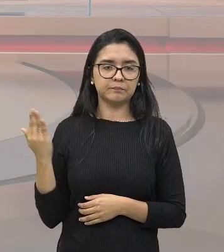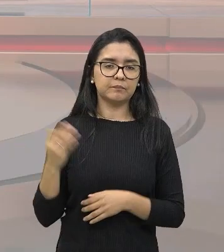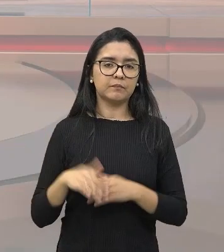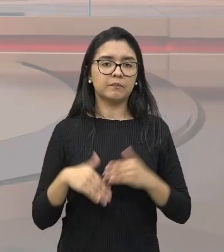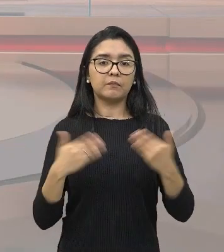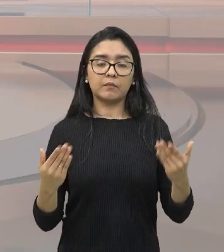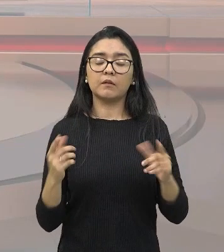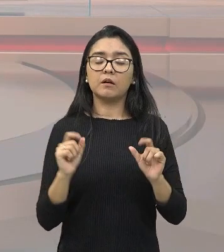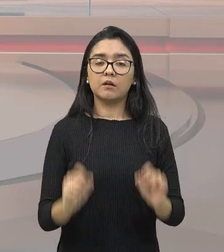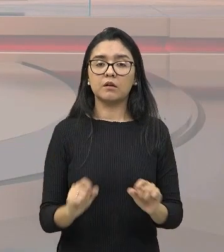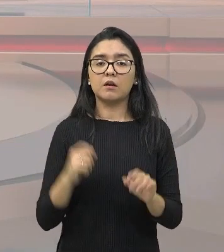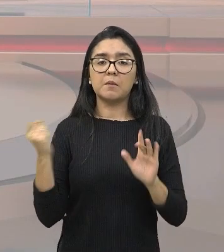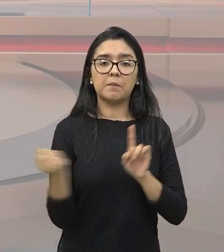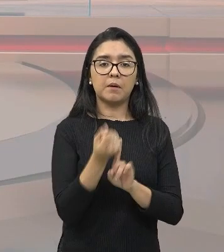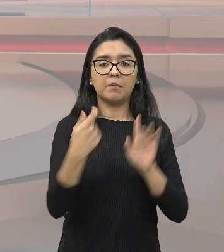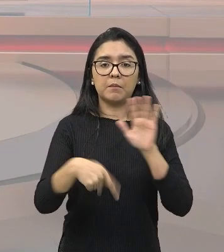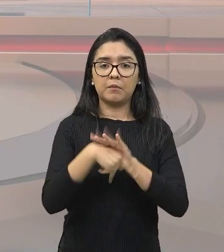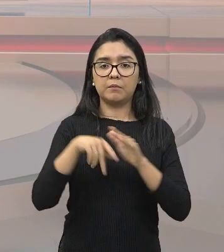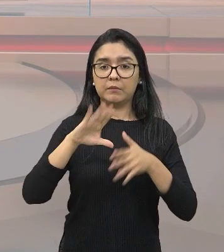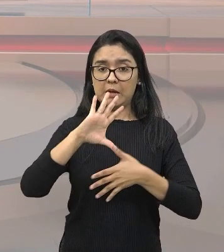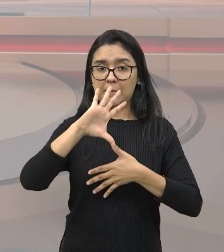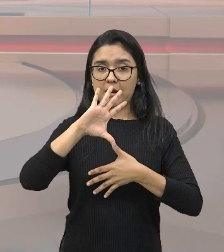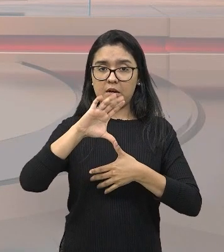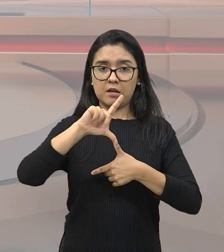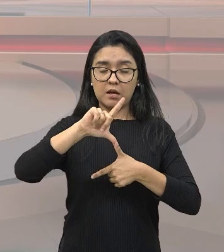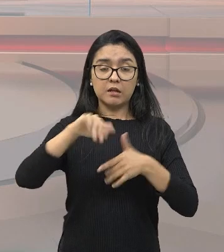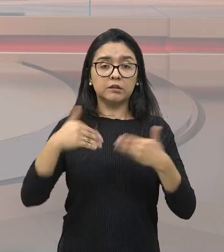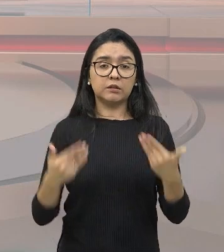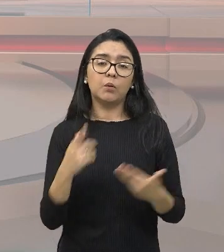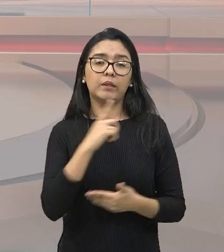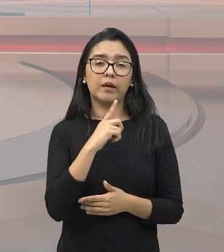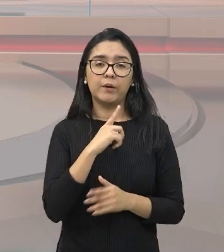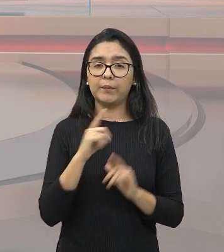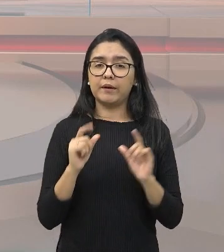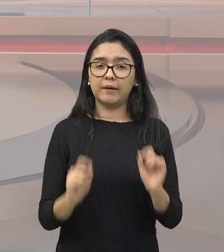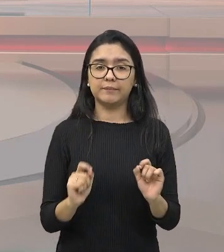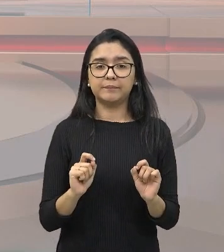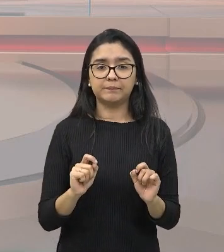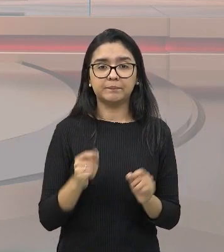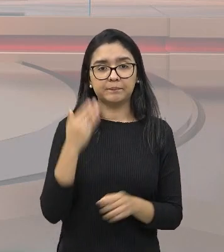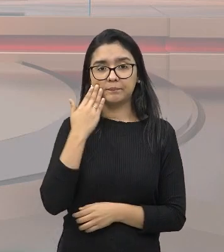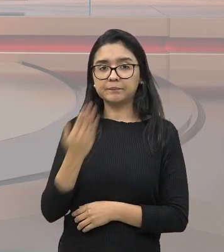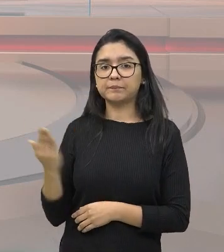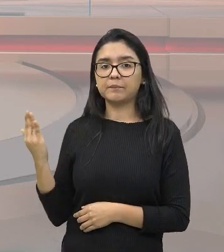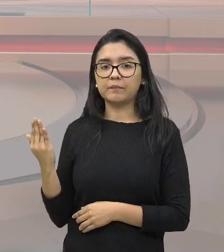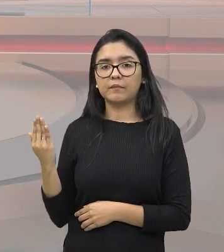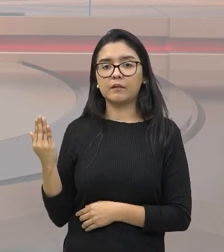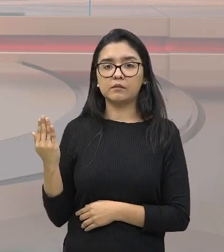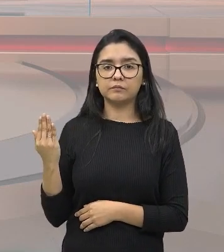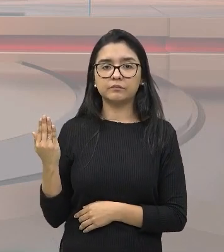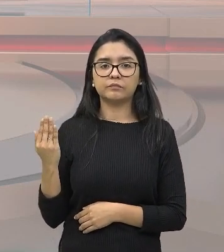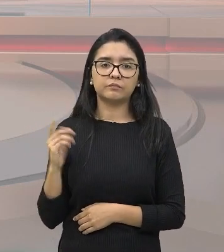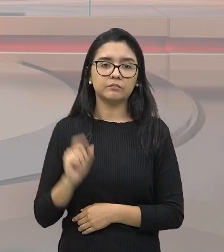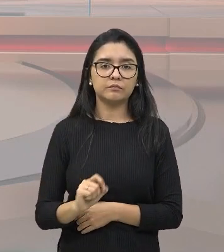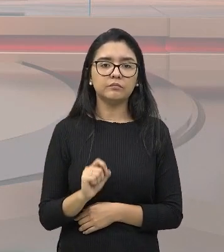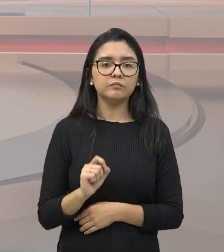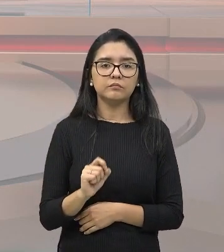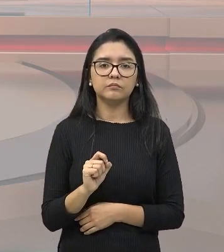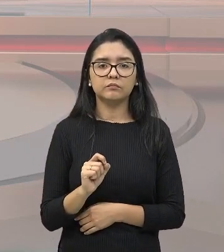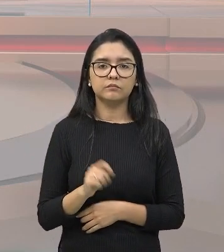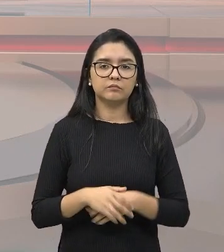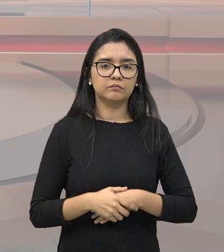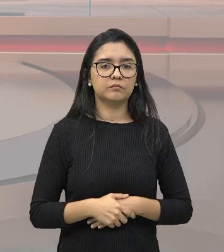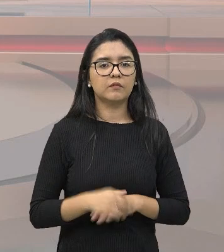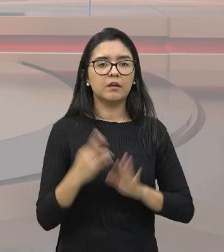Impactos na América Latina. Então, aqui nós temos o Simón Bolívar representado aqui